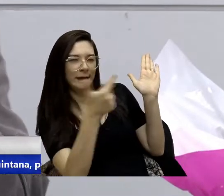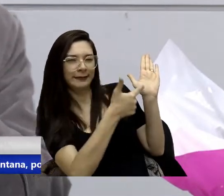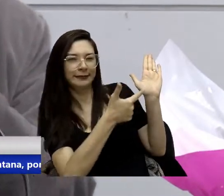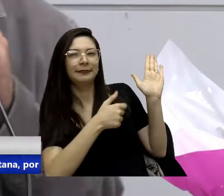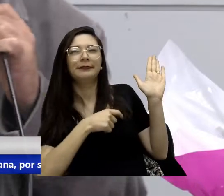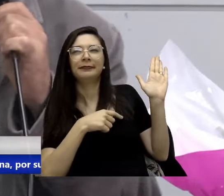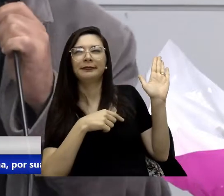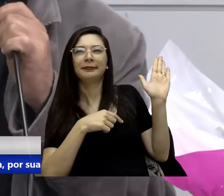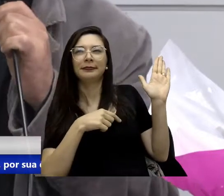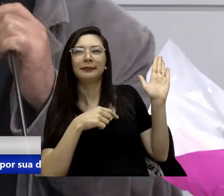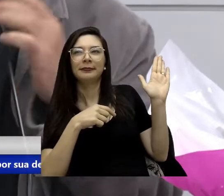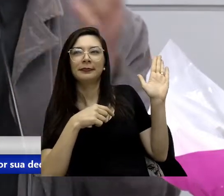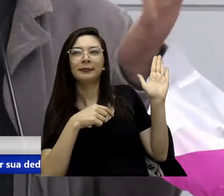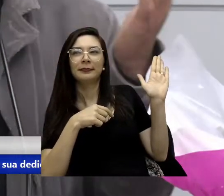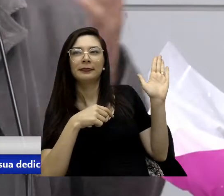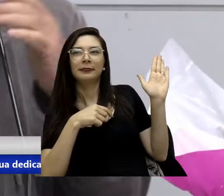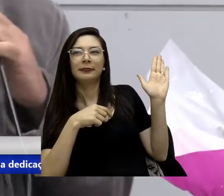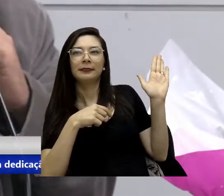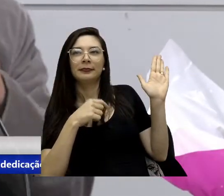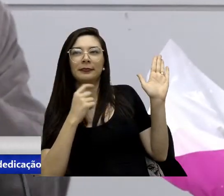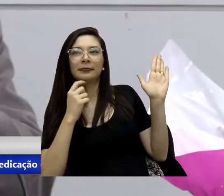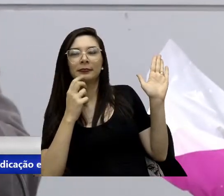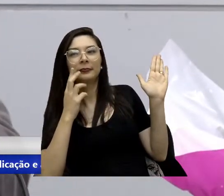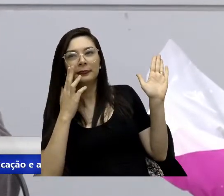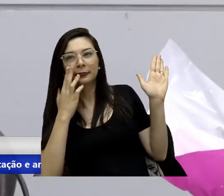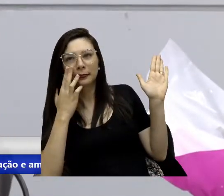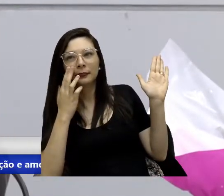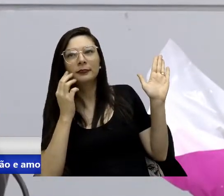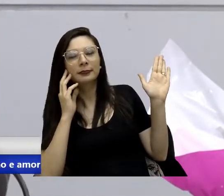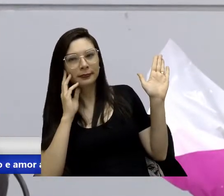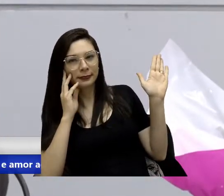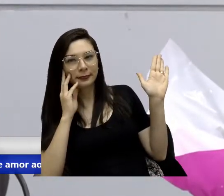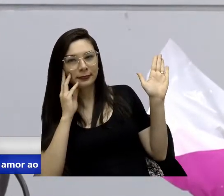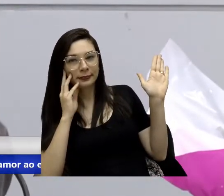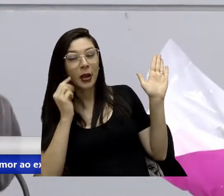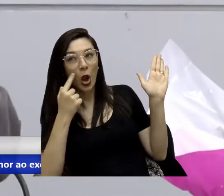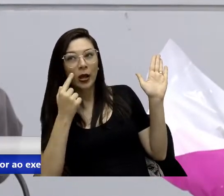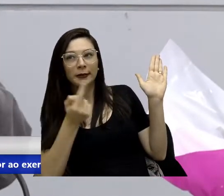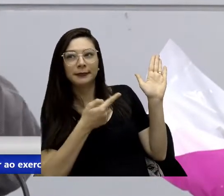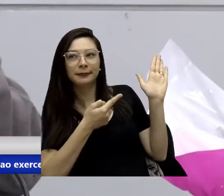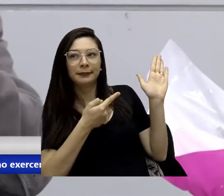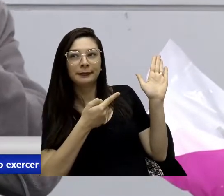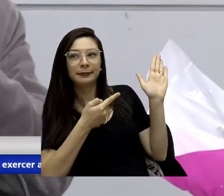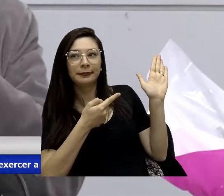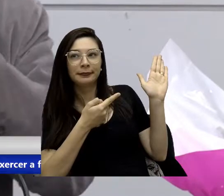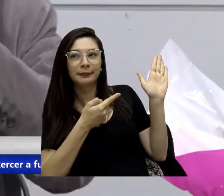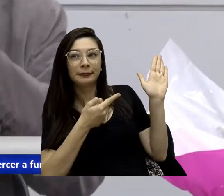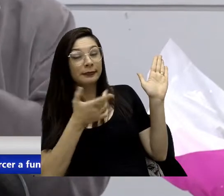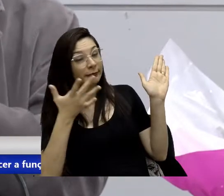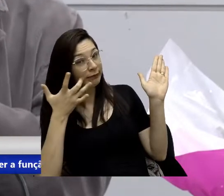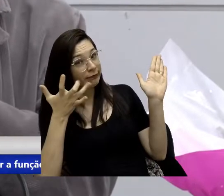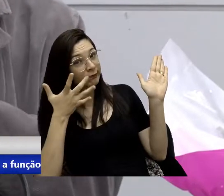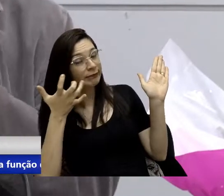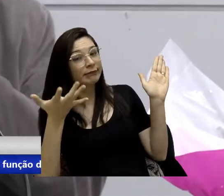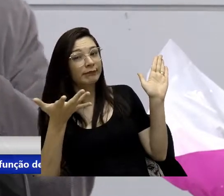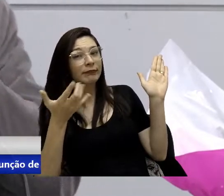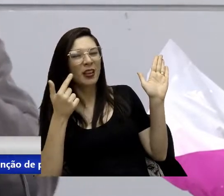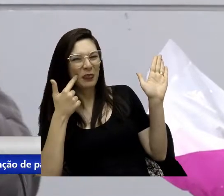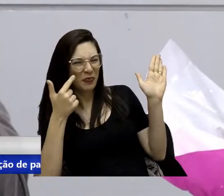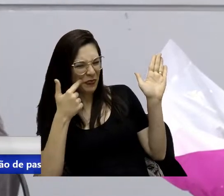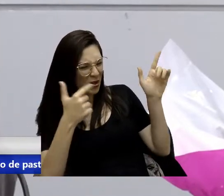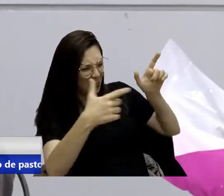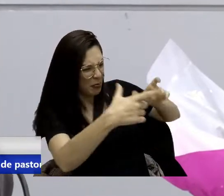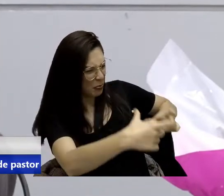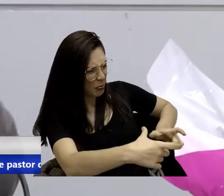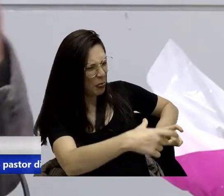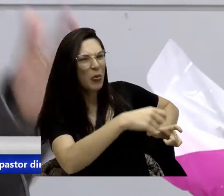Se vocês falarem que não é aqui, lamentável. Então, para ver bueiro. Agora, eu não